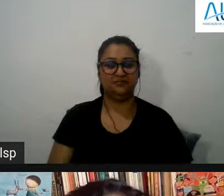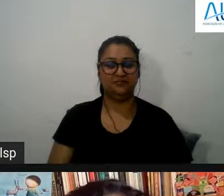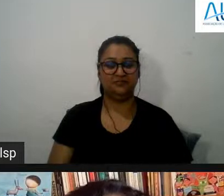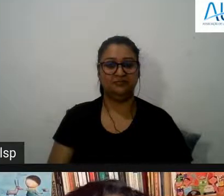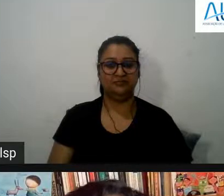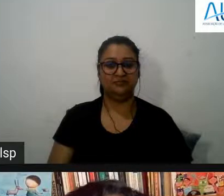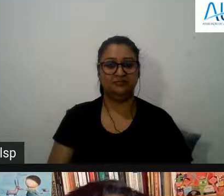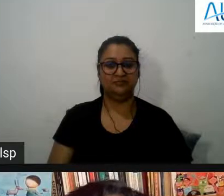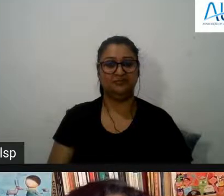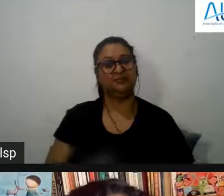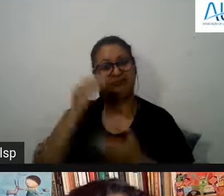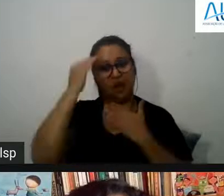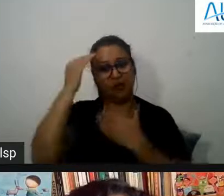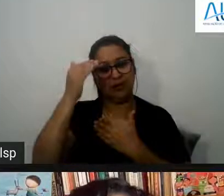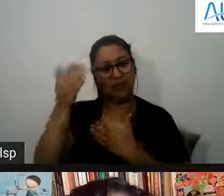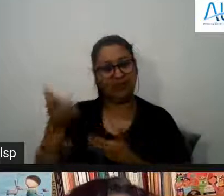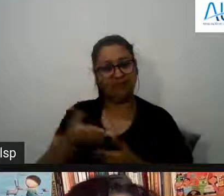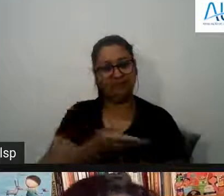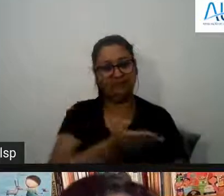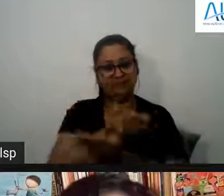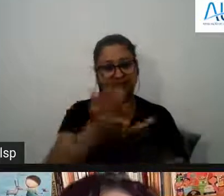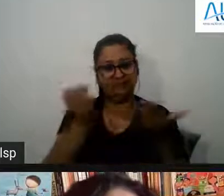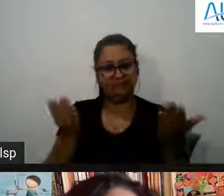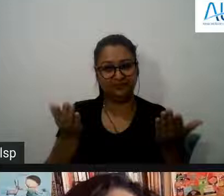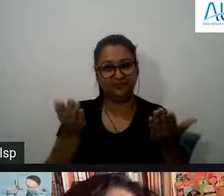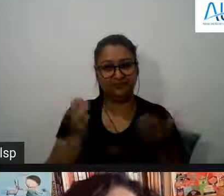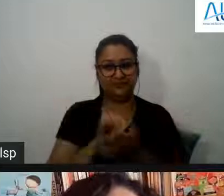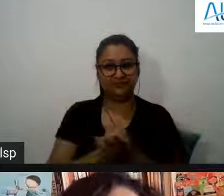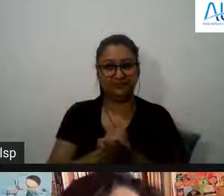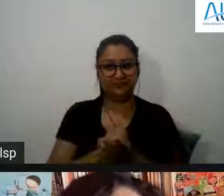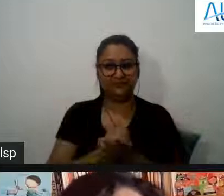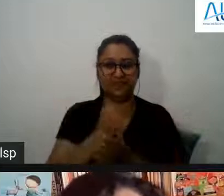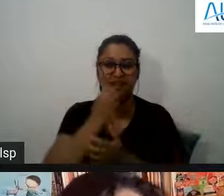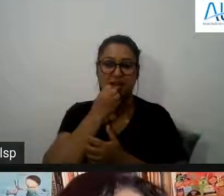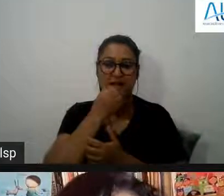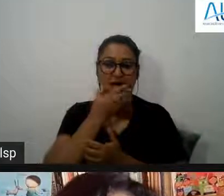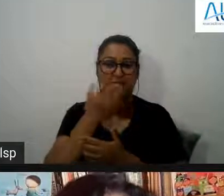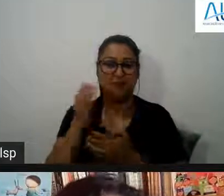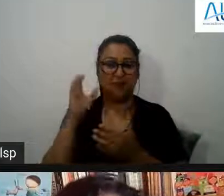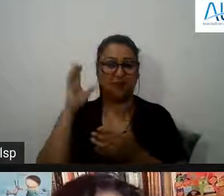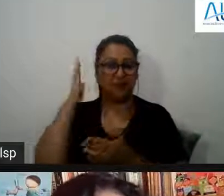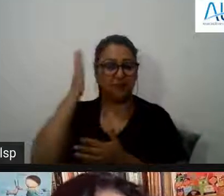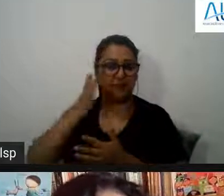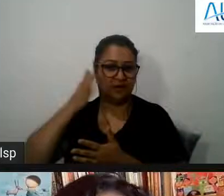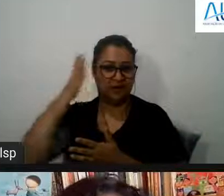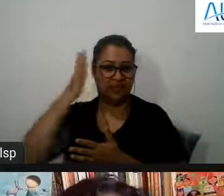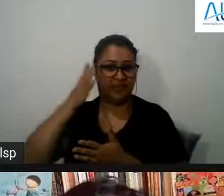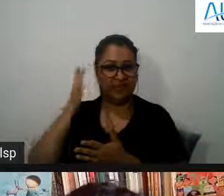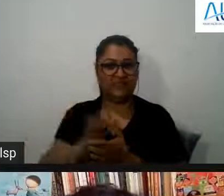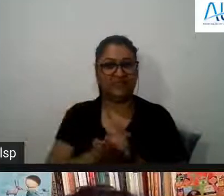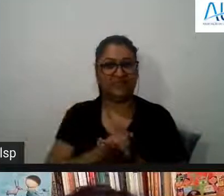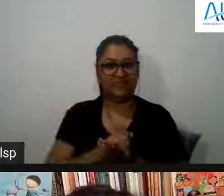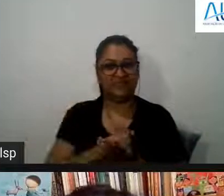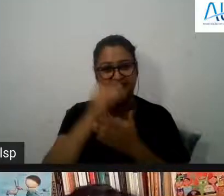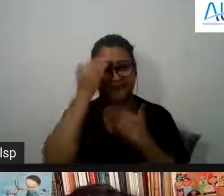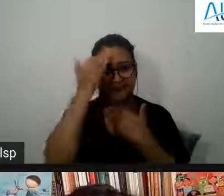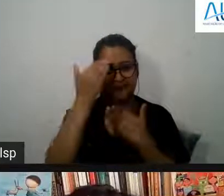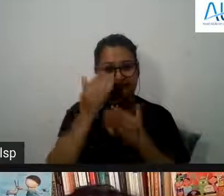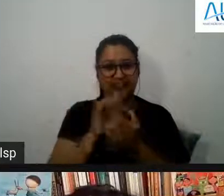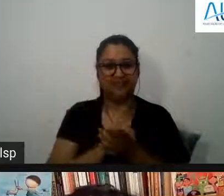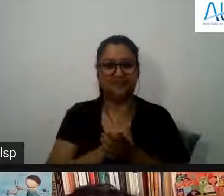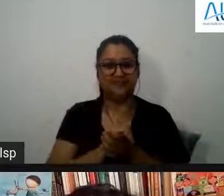Obrigada Obrigada então a todos e uma ótima continuação do congresso Obrigada igualmente